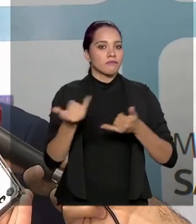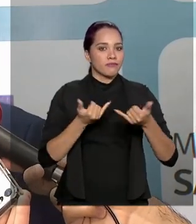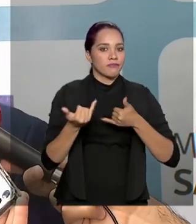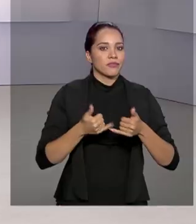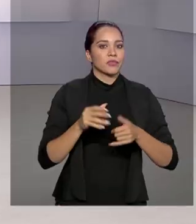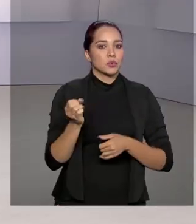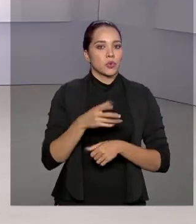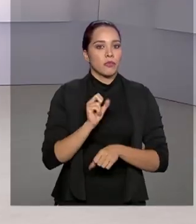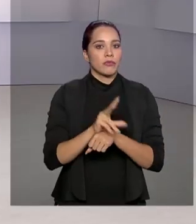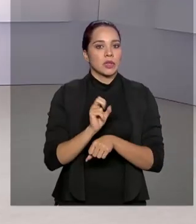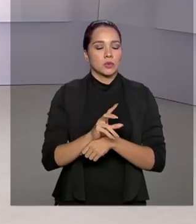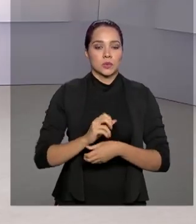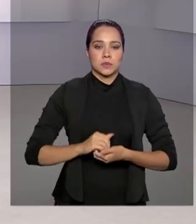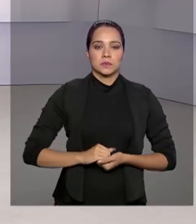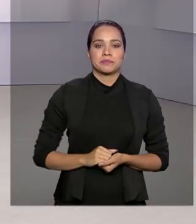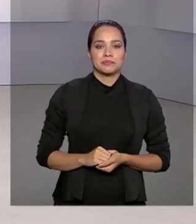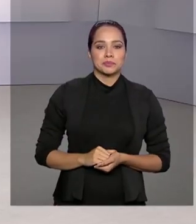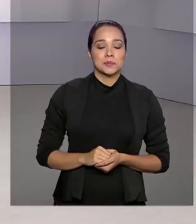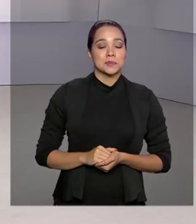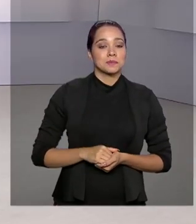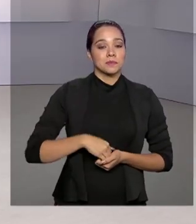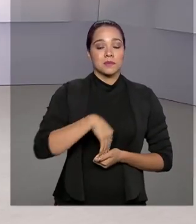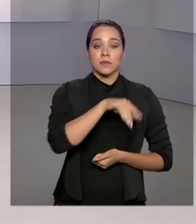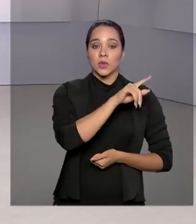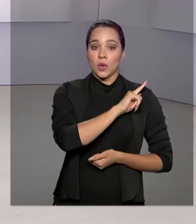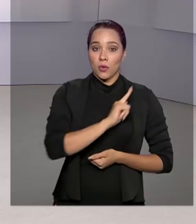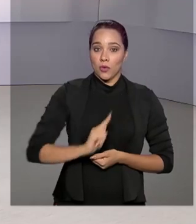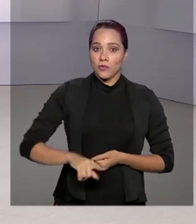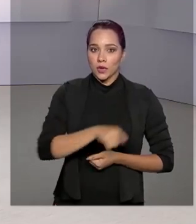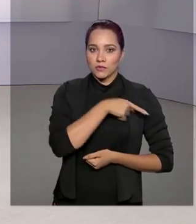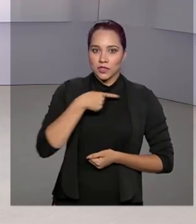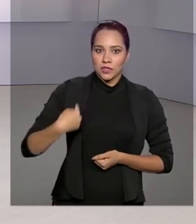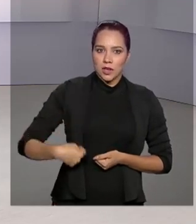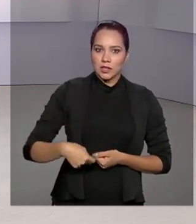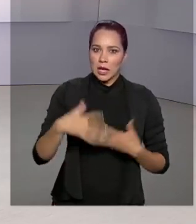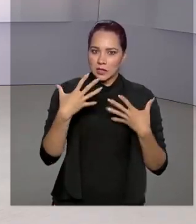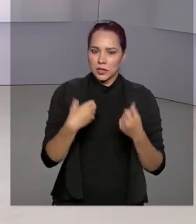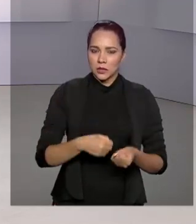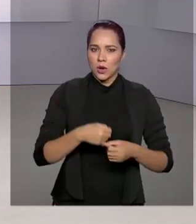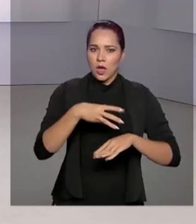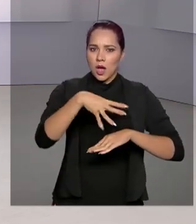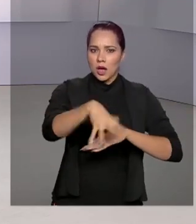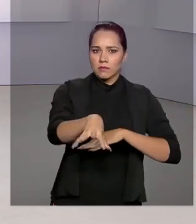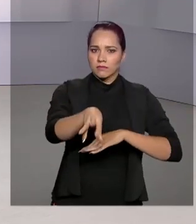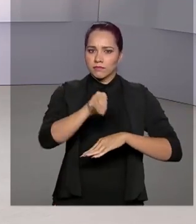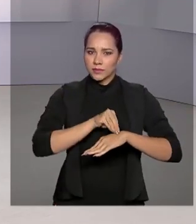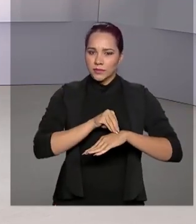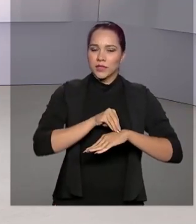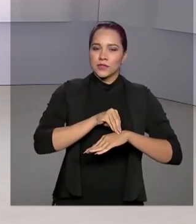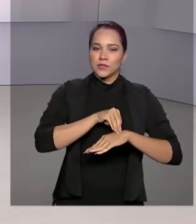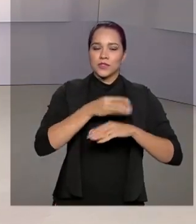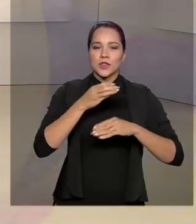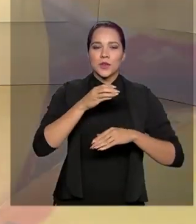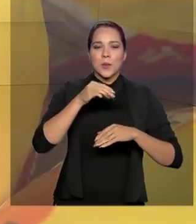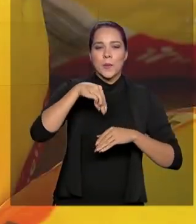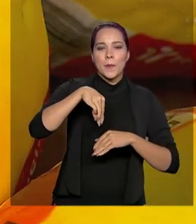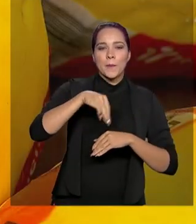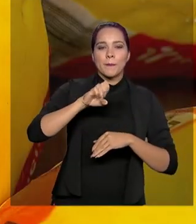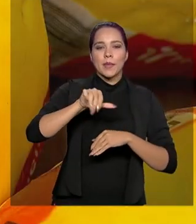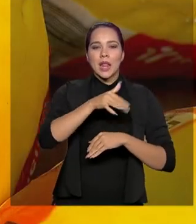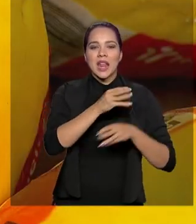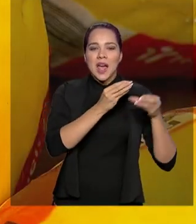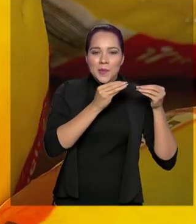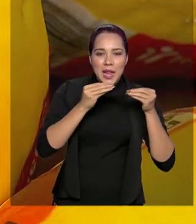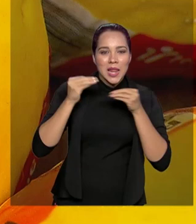vírus. O governo chinês autorizou a importação de melão do Brasil. Em novembro, os dois países